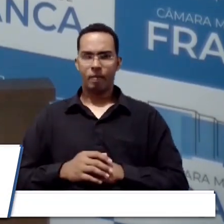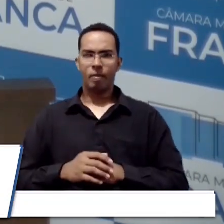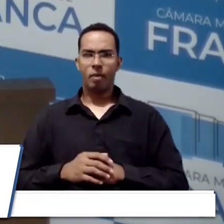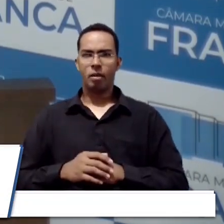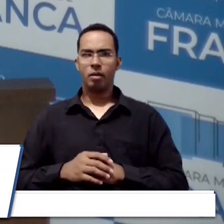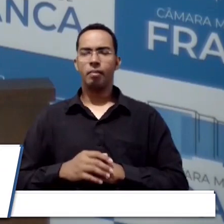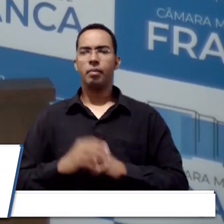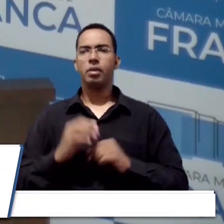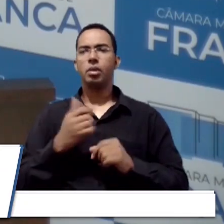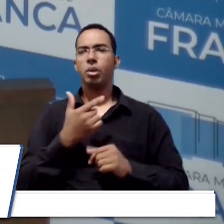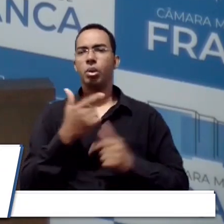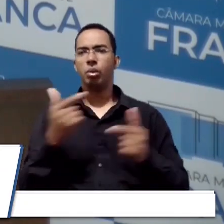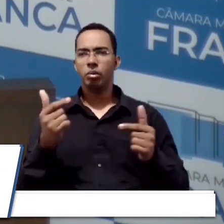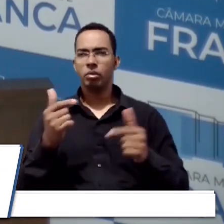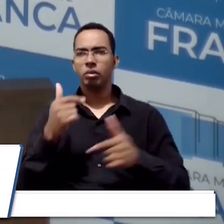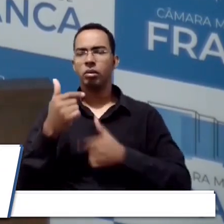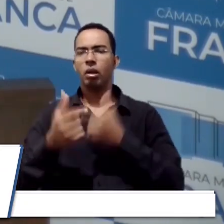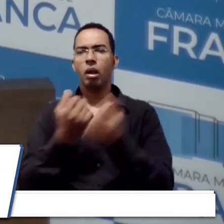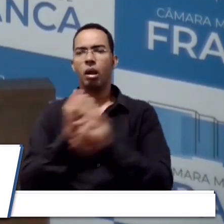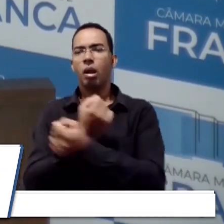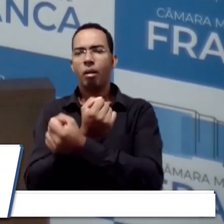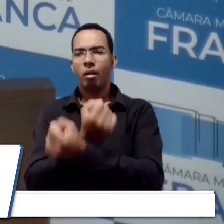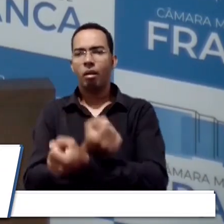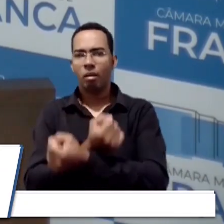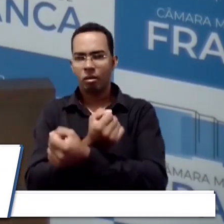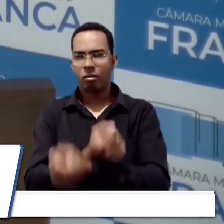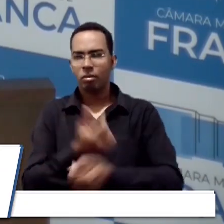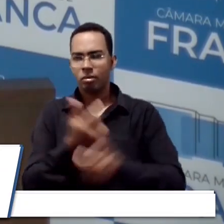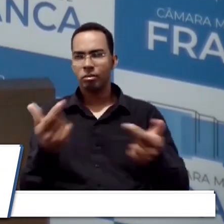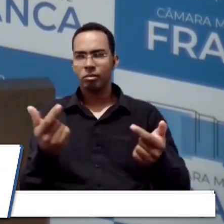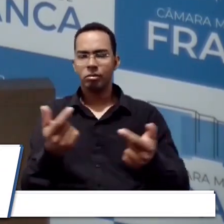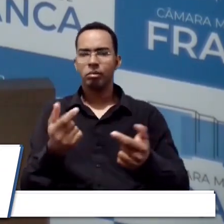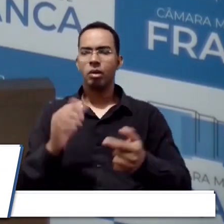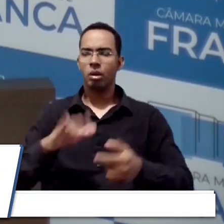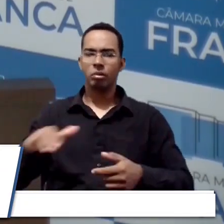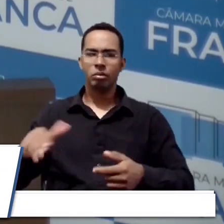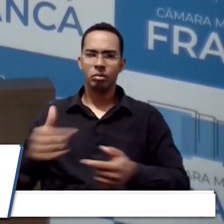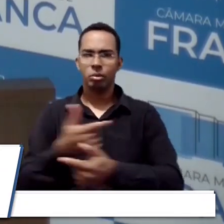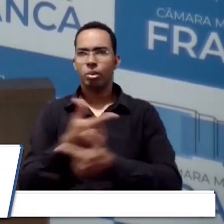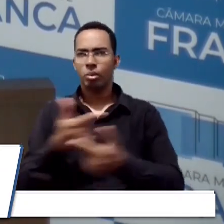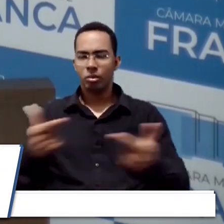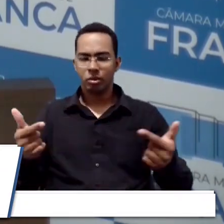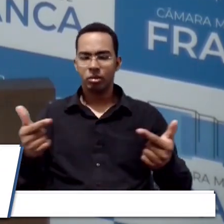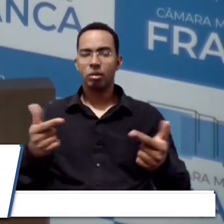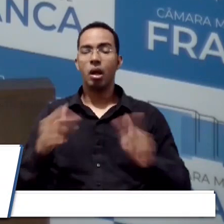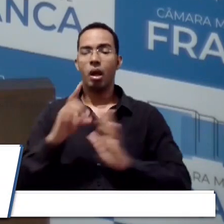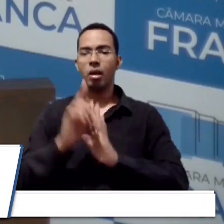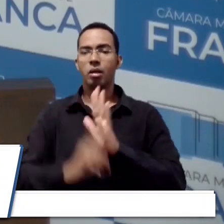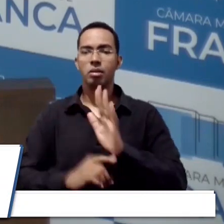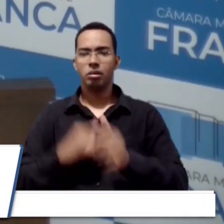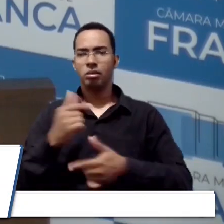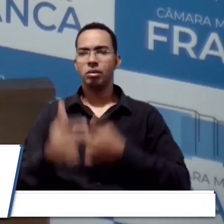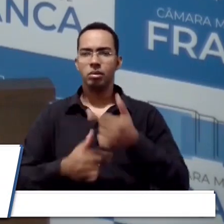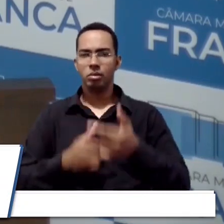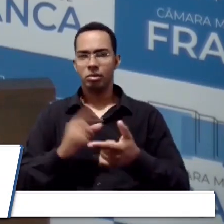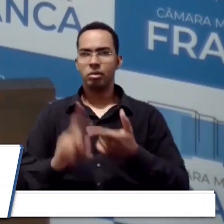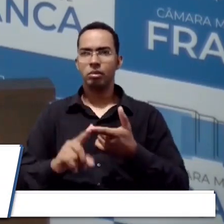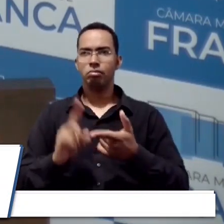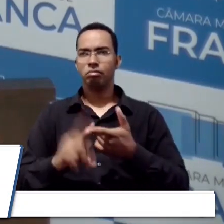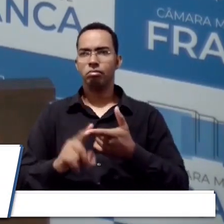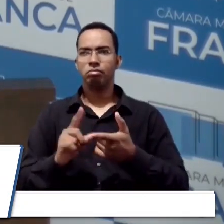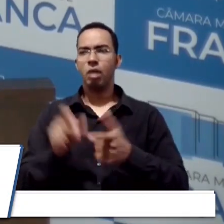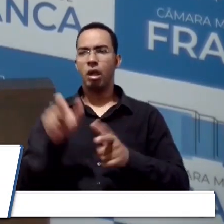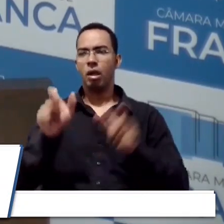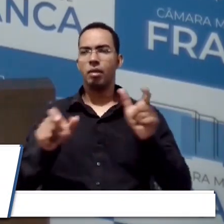trabalho escravo, para que não tenha trabalho infantil e que os direitos trabalhistas desses